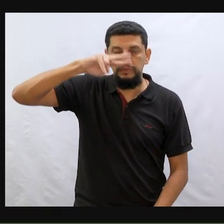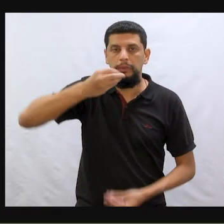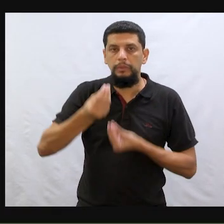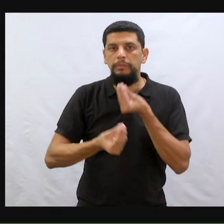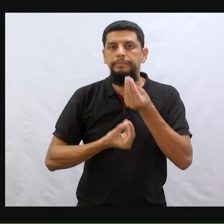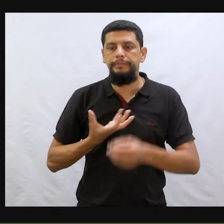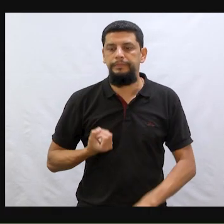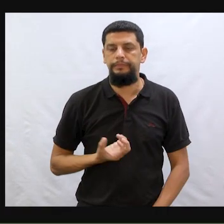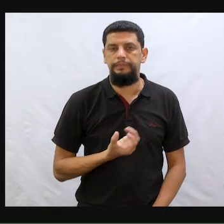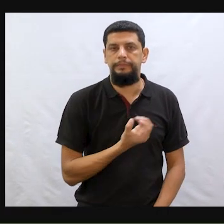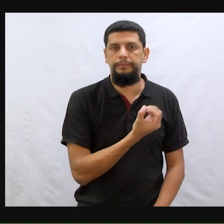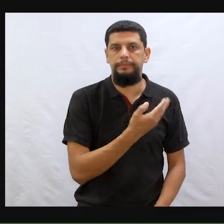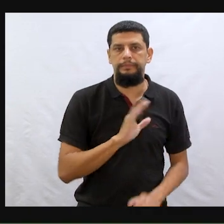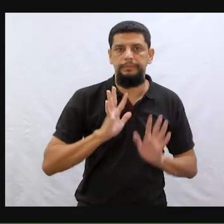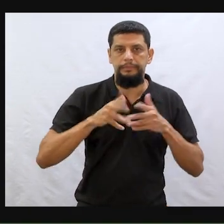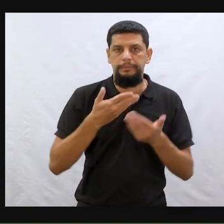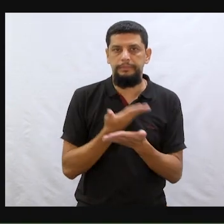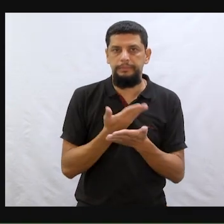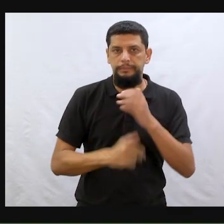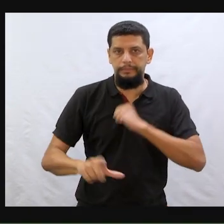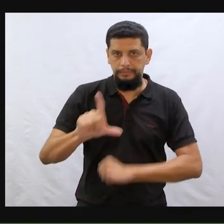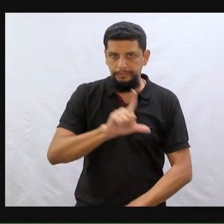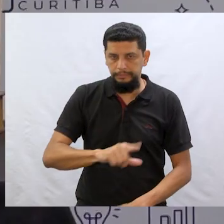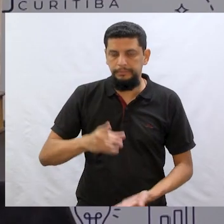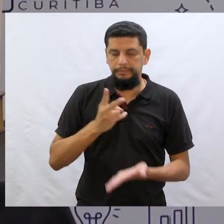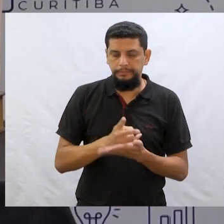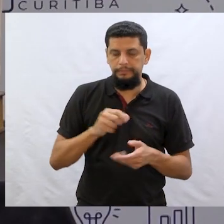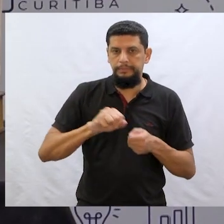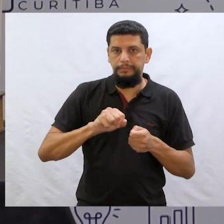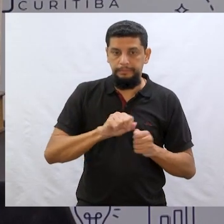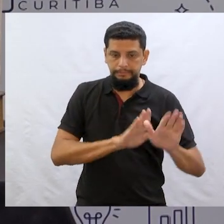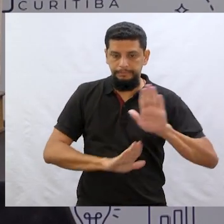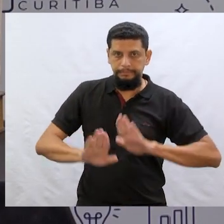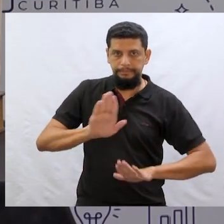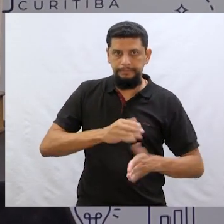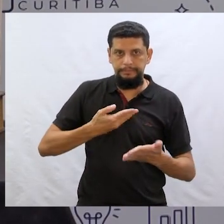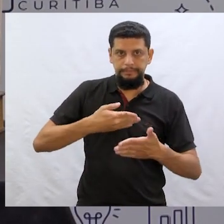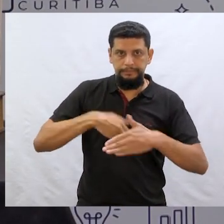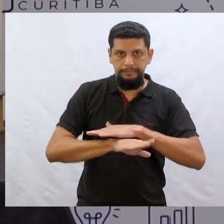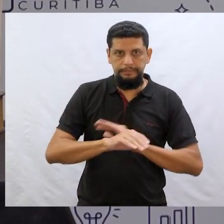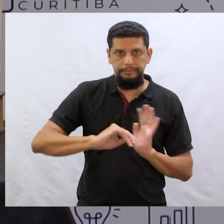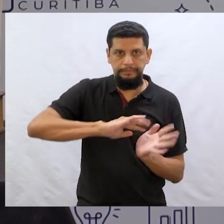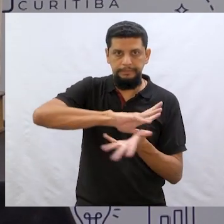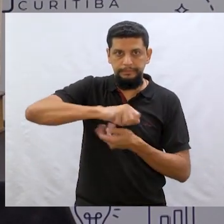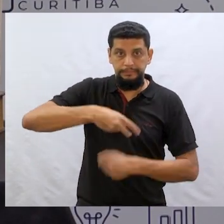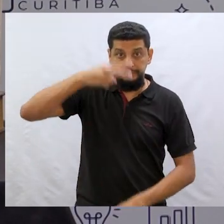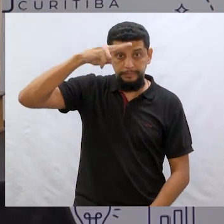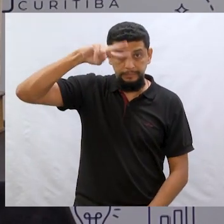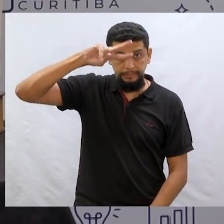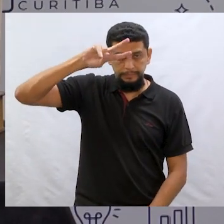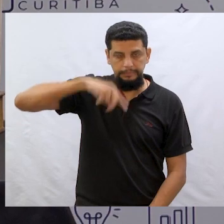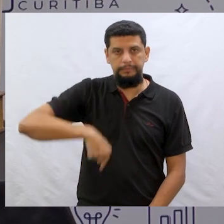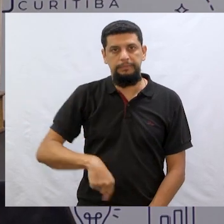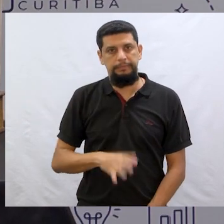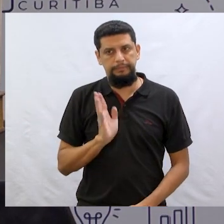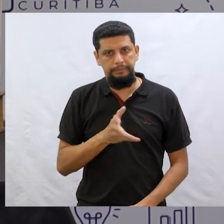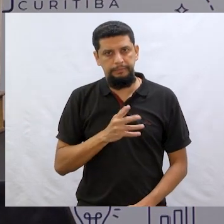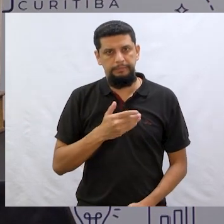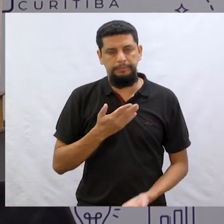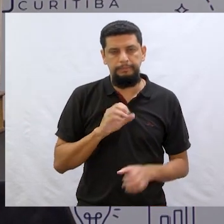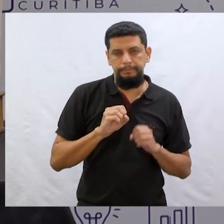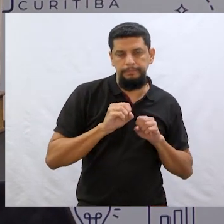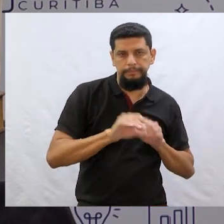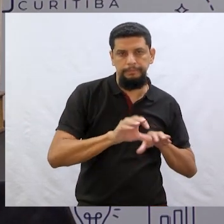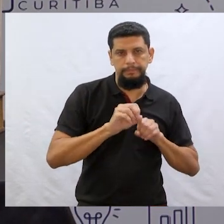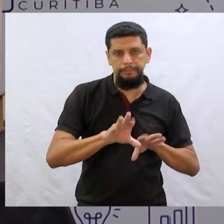Como que é essa viagem? Toda aula de literatura a gente faz isso, certo? A gente se prepara para entrar no mundo das histórias. E a gente já andou